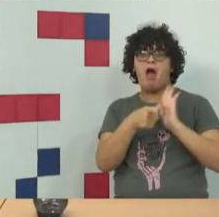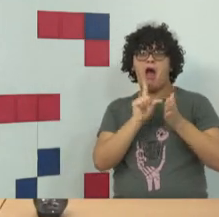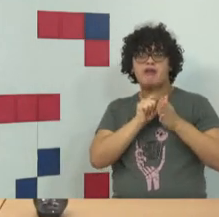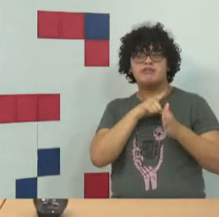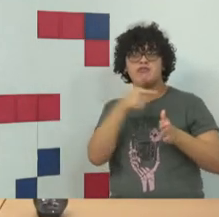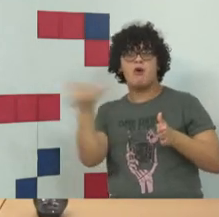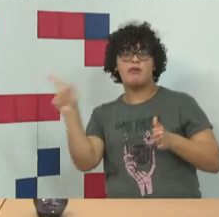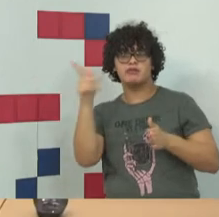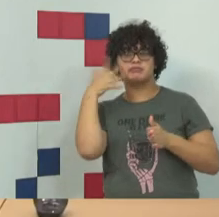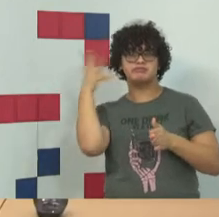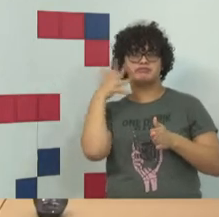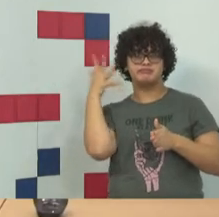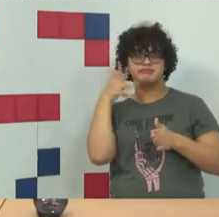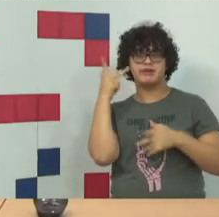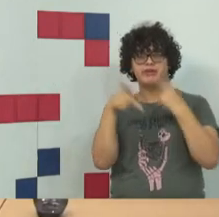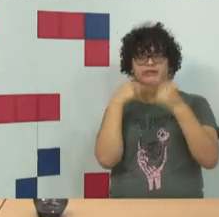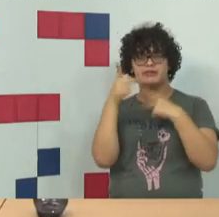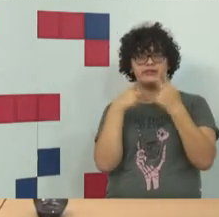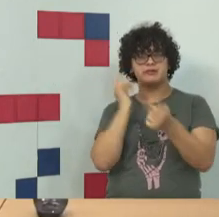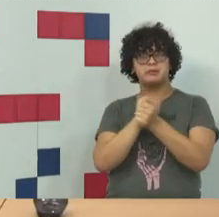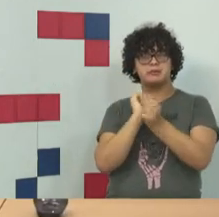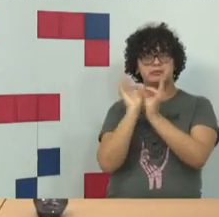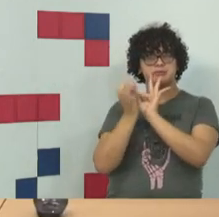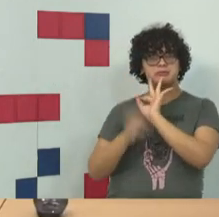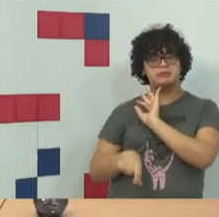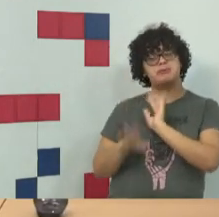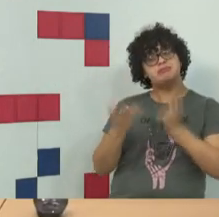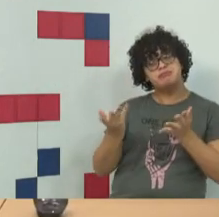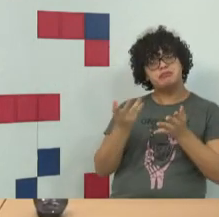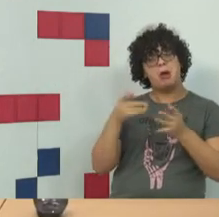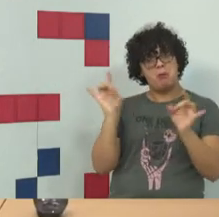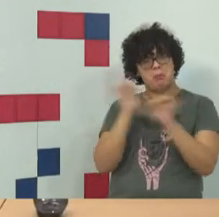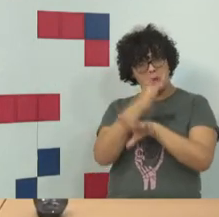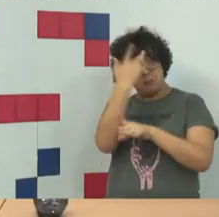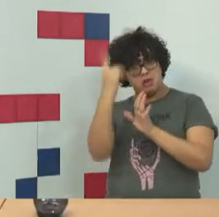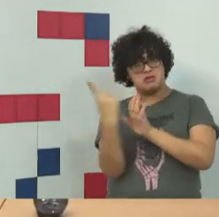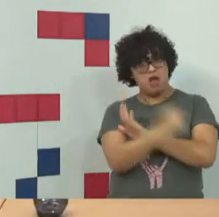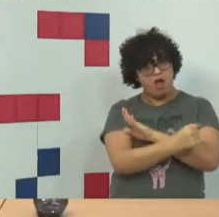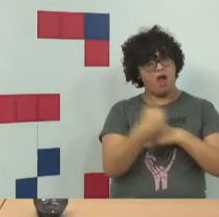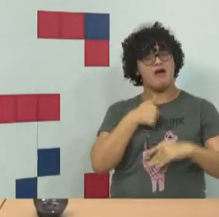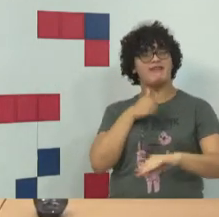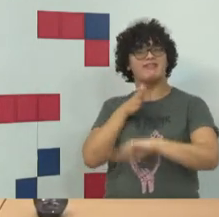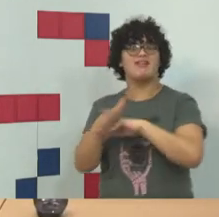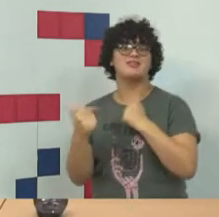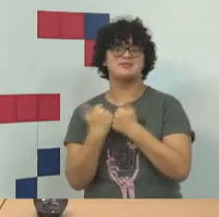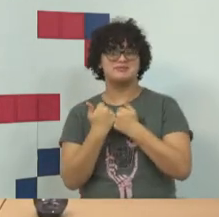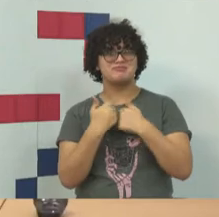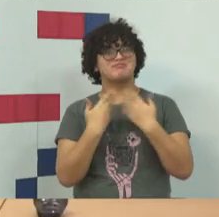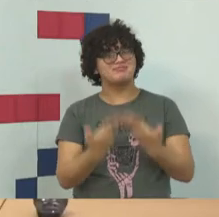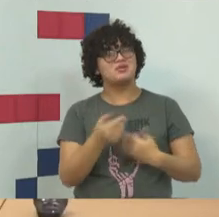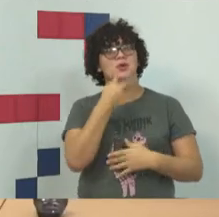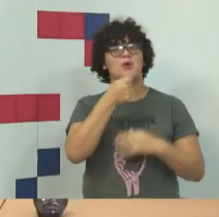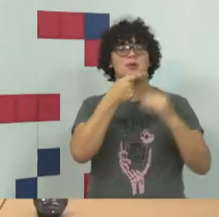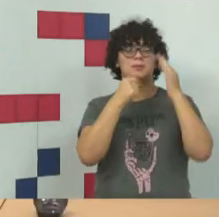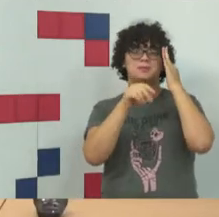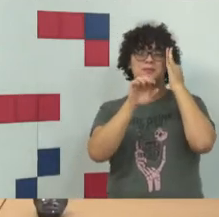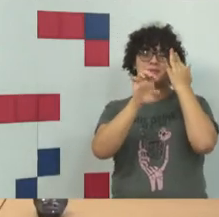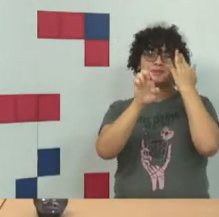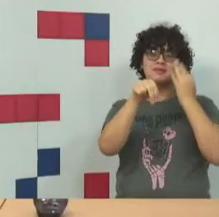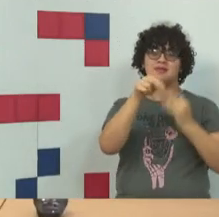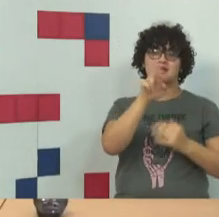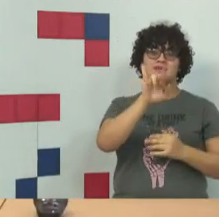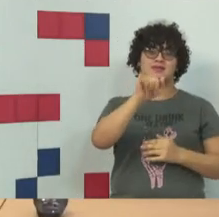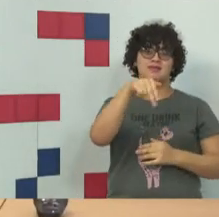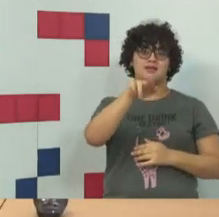desistido. Me dirijo aos alunos. Eu quero fazer na pessoa do Henrique Borges, que é o filho da Wilson,